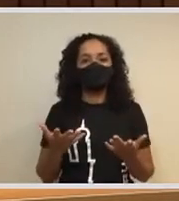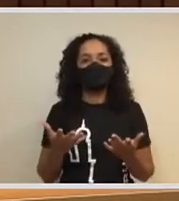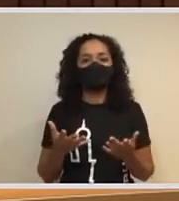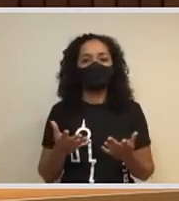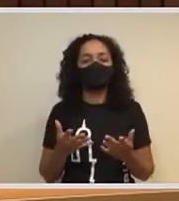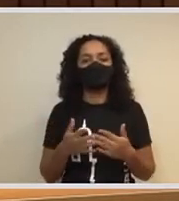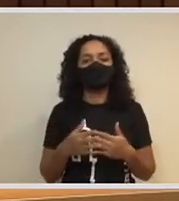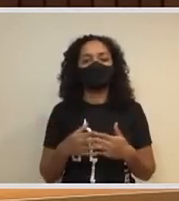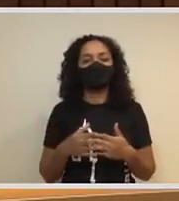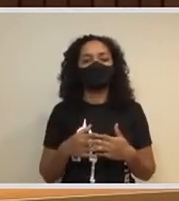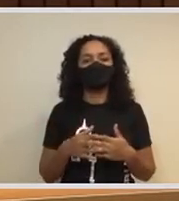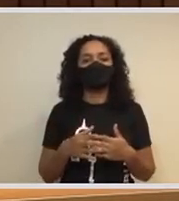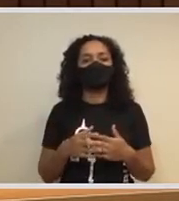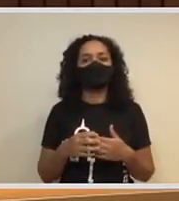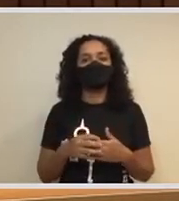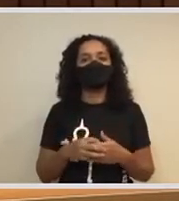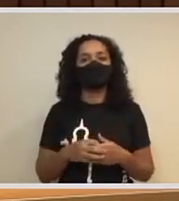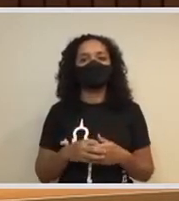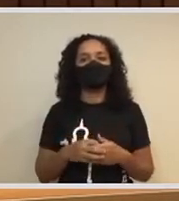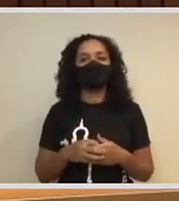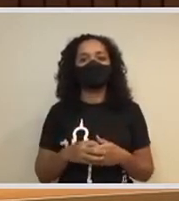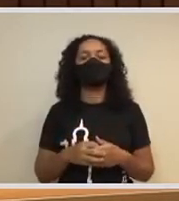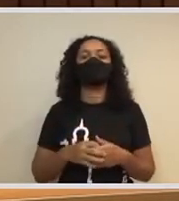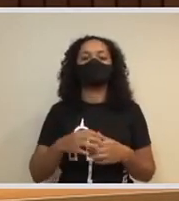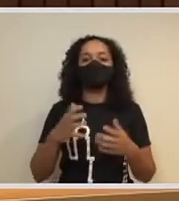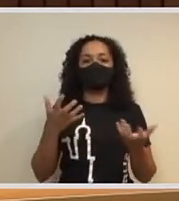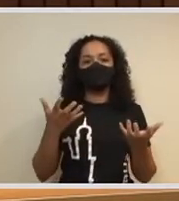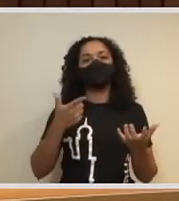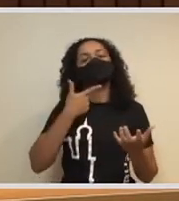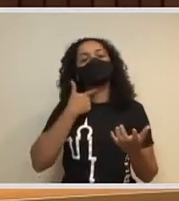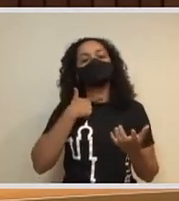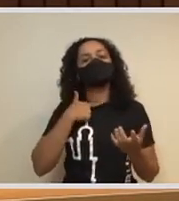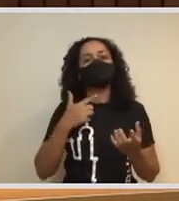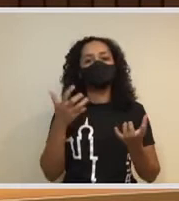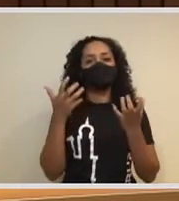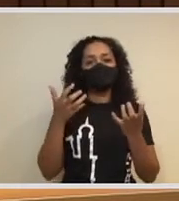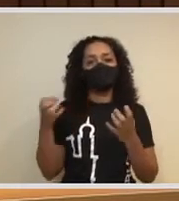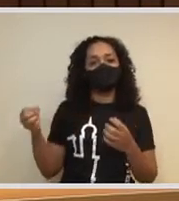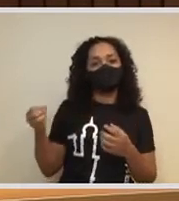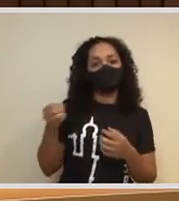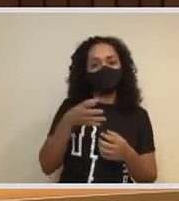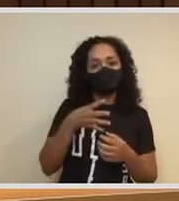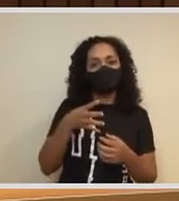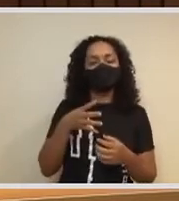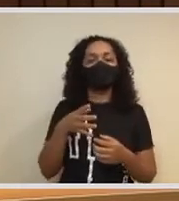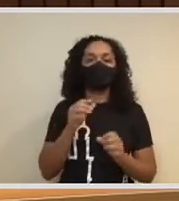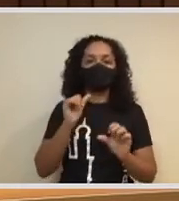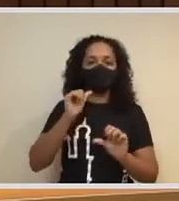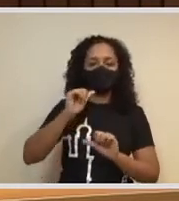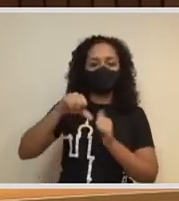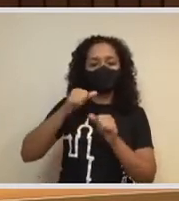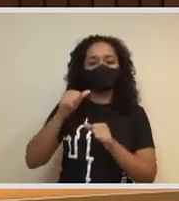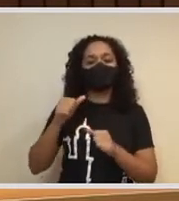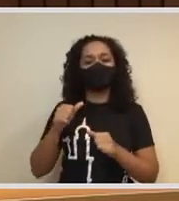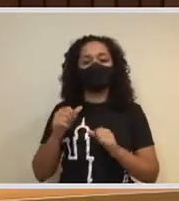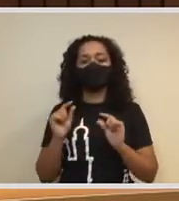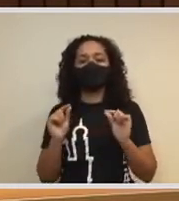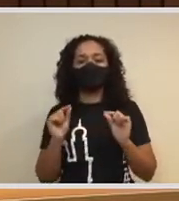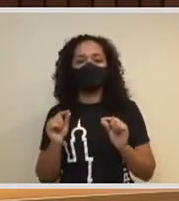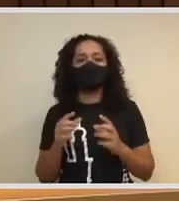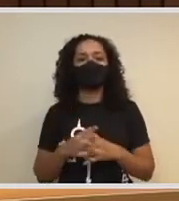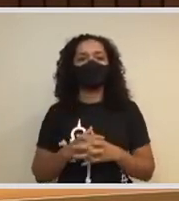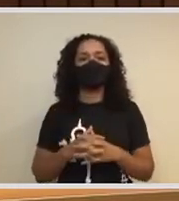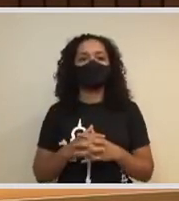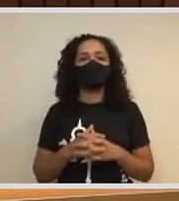quis fazer uma inovação e que ela foi muito importante, mas ela acabou